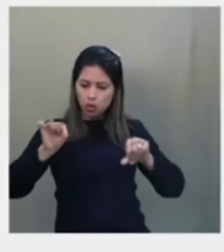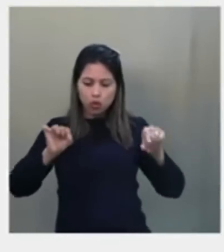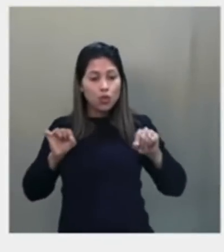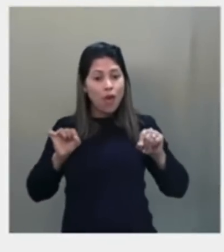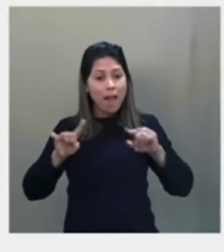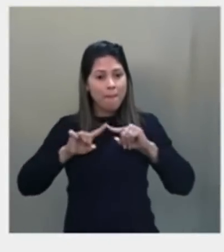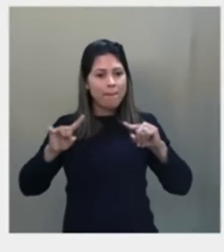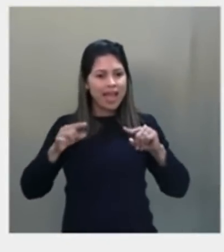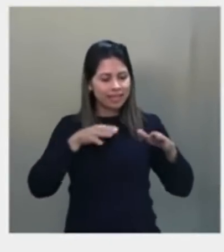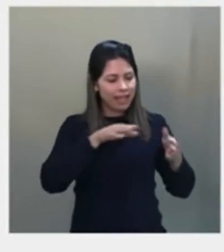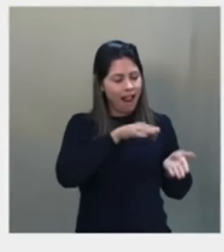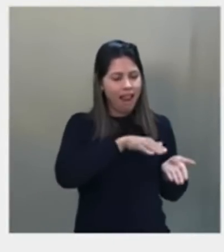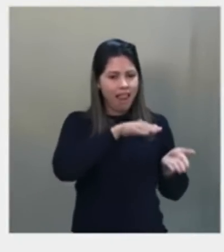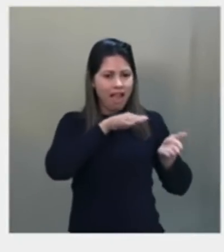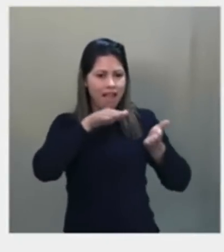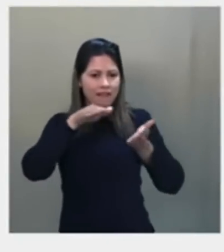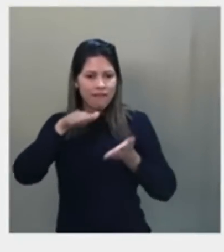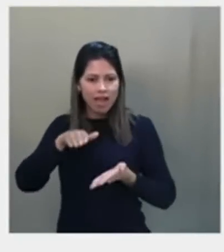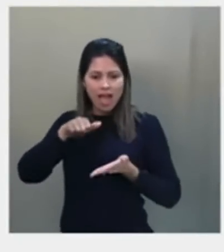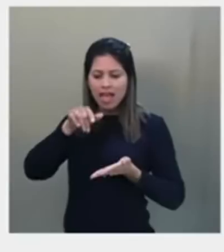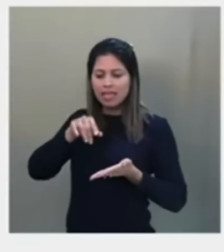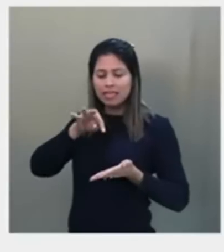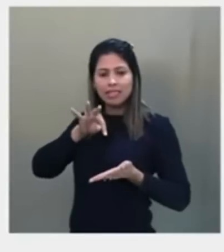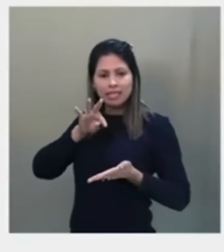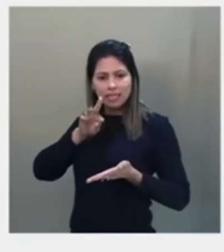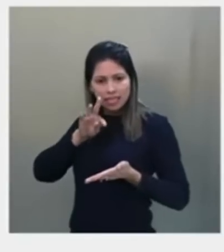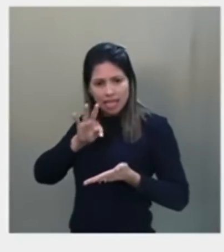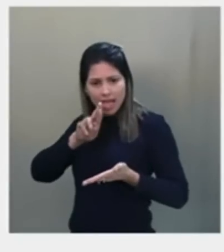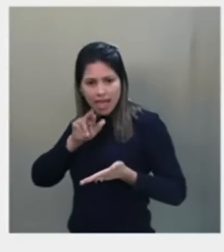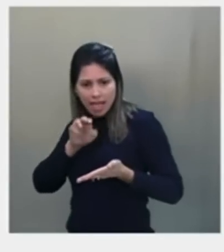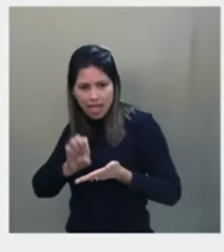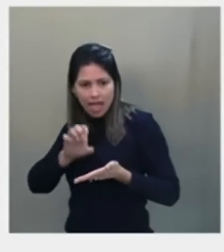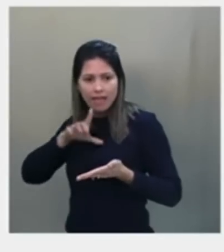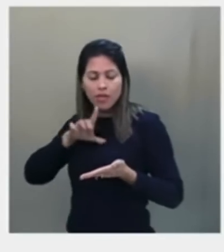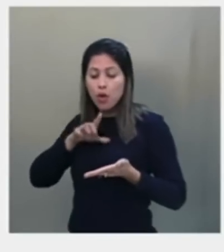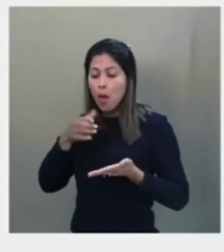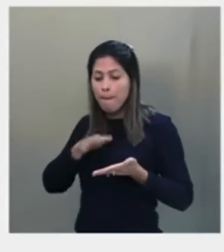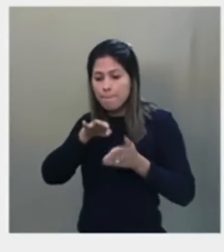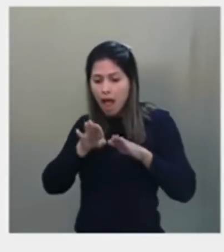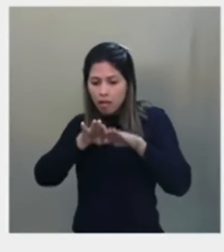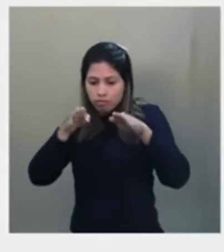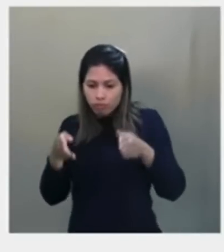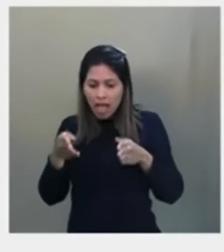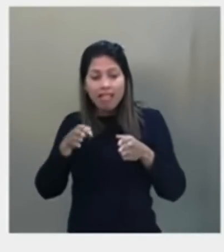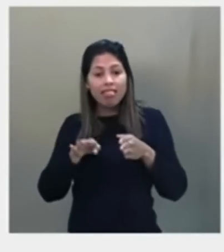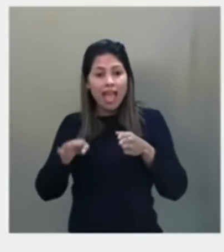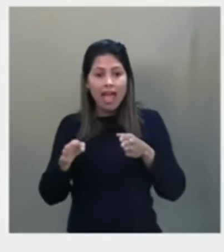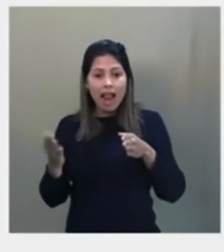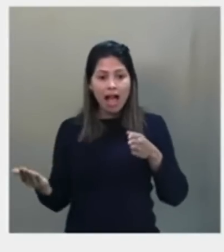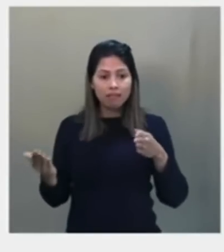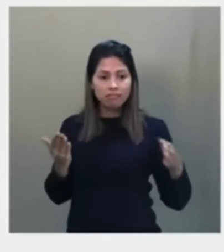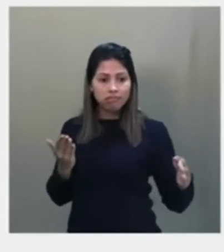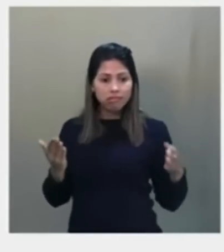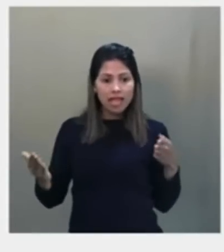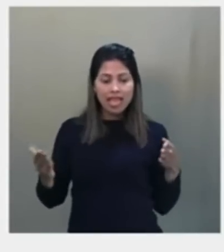invés de levar essa urna para a sede do TRE, essa urna seria colocada em paralelo na sessão eleitoral, onde você teria